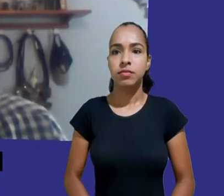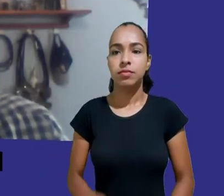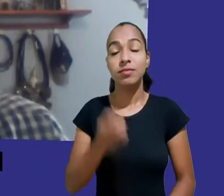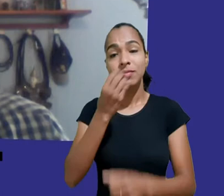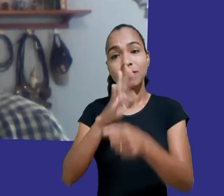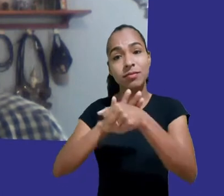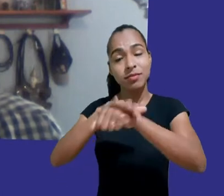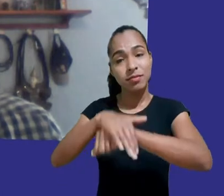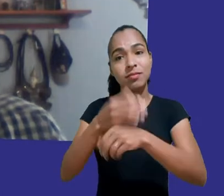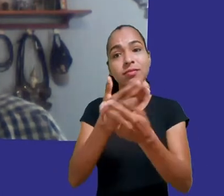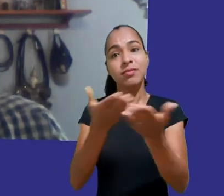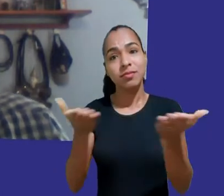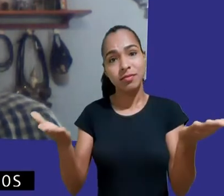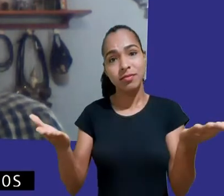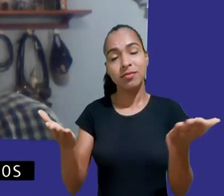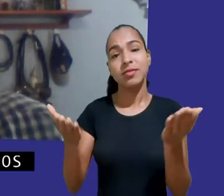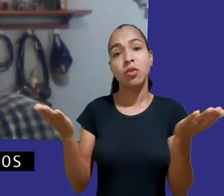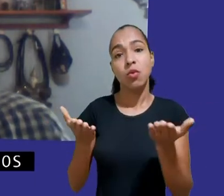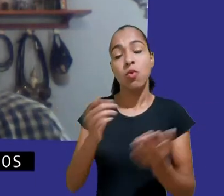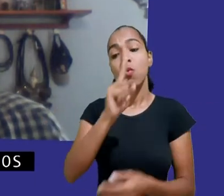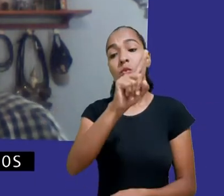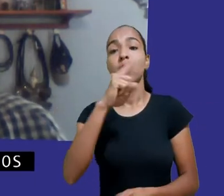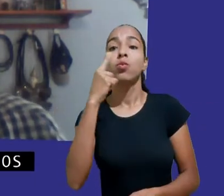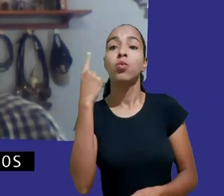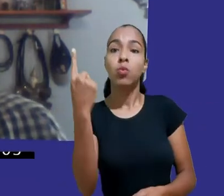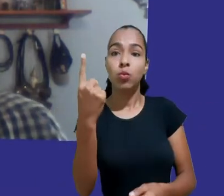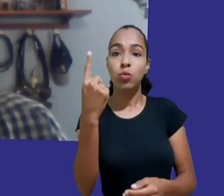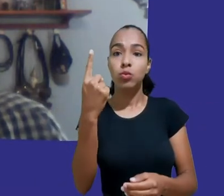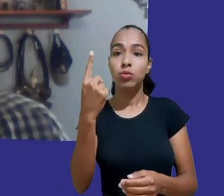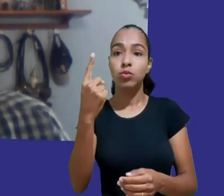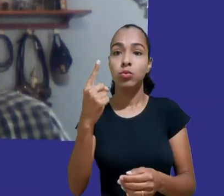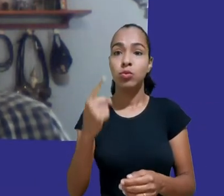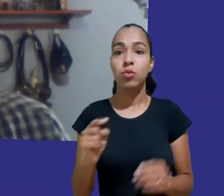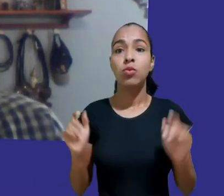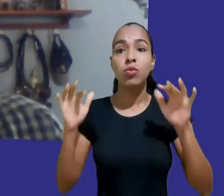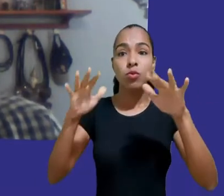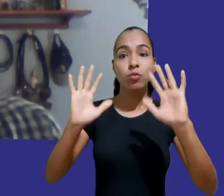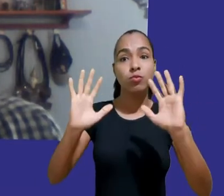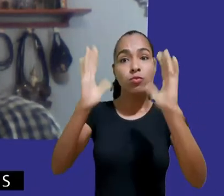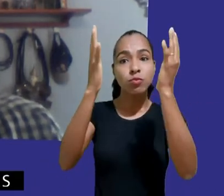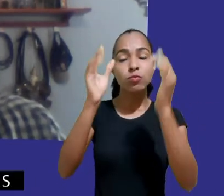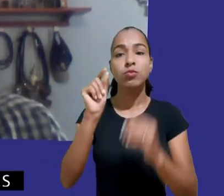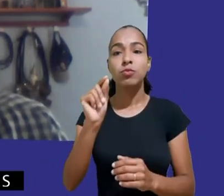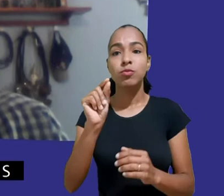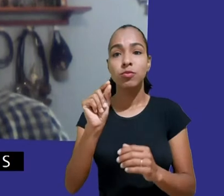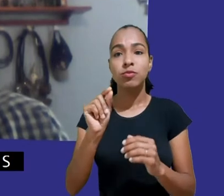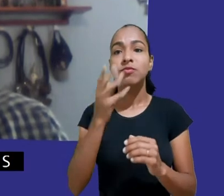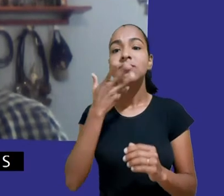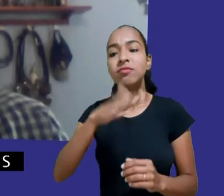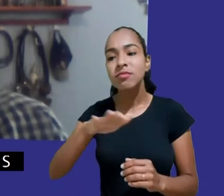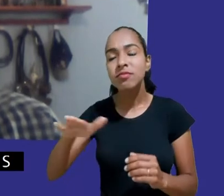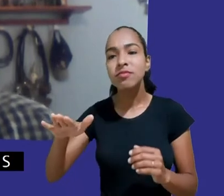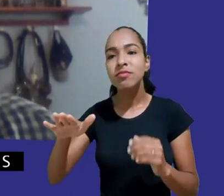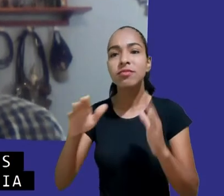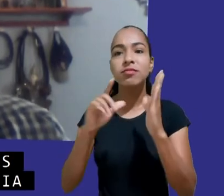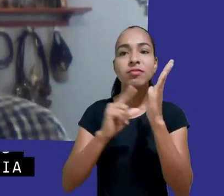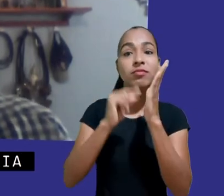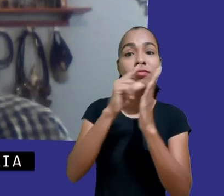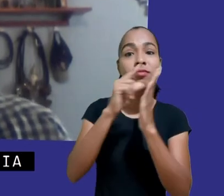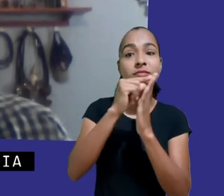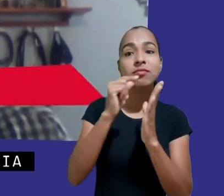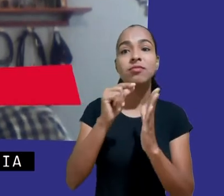agora o último dia do evento As Infâncias na Era da Convergência Digital, que é o quarto fórum internacional do programa Criança e Consumo.